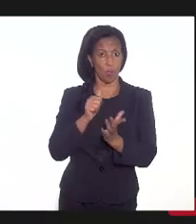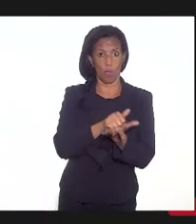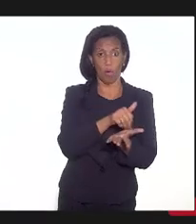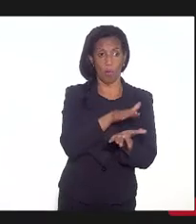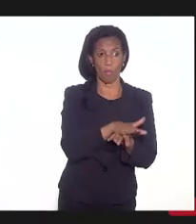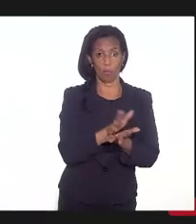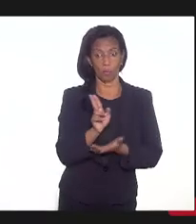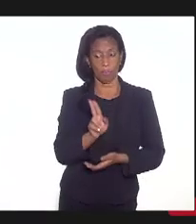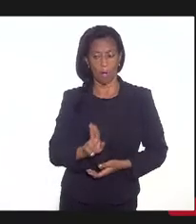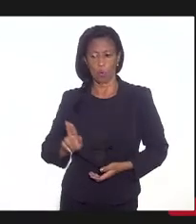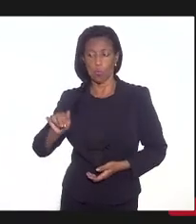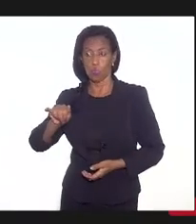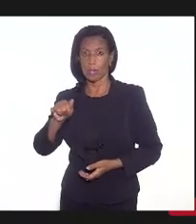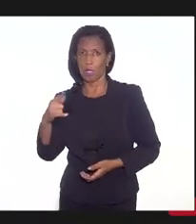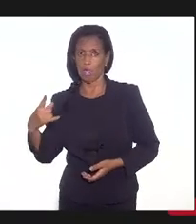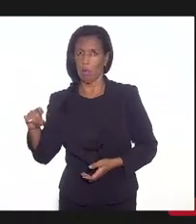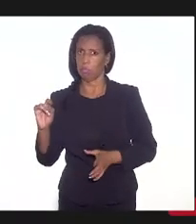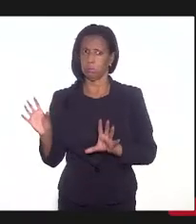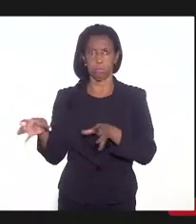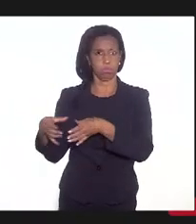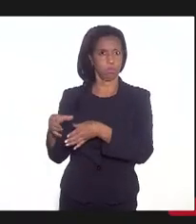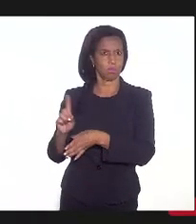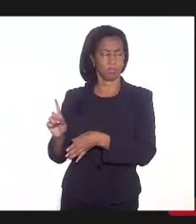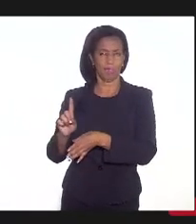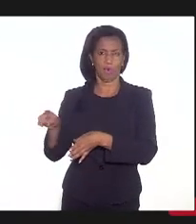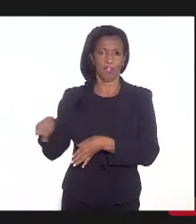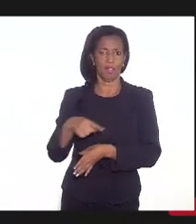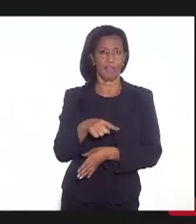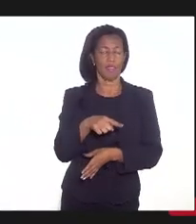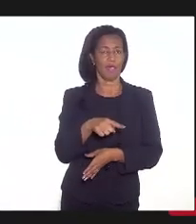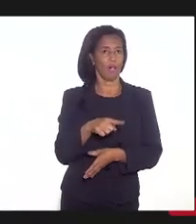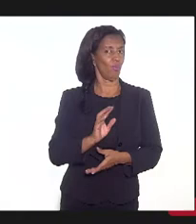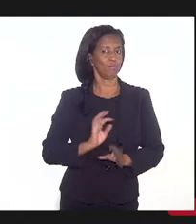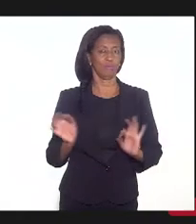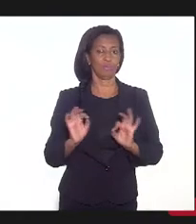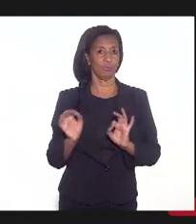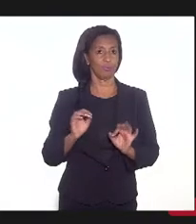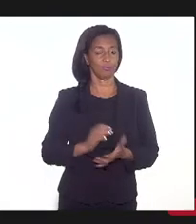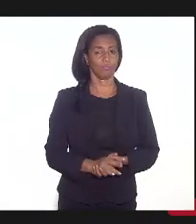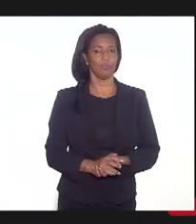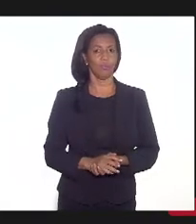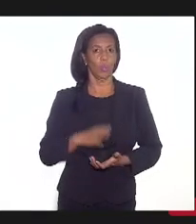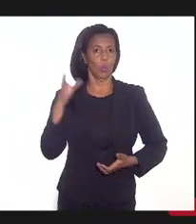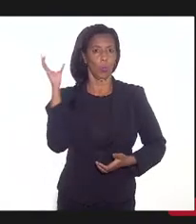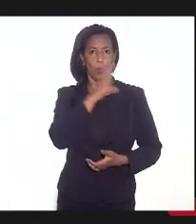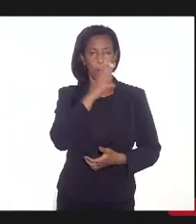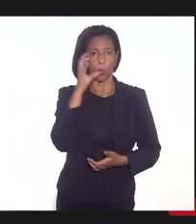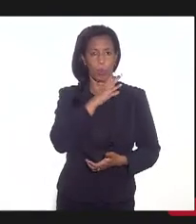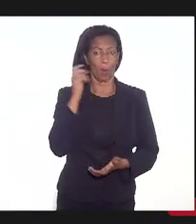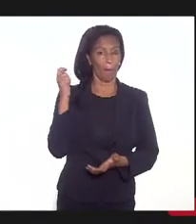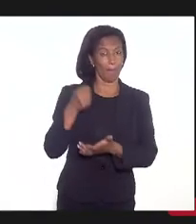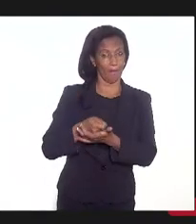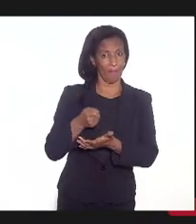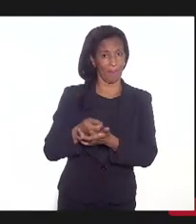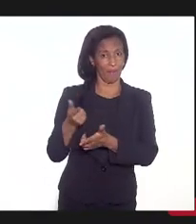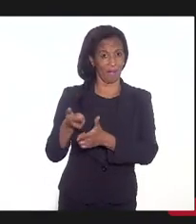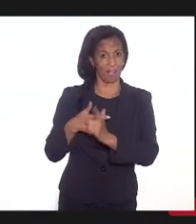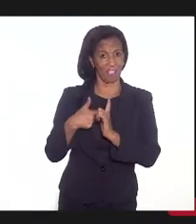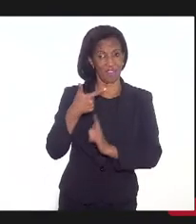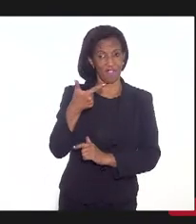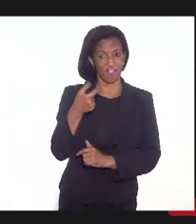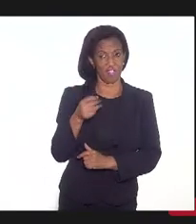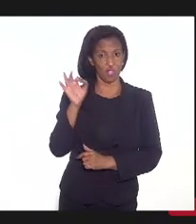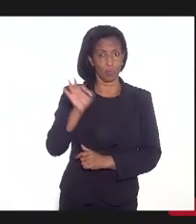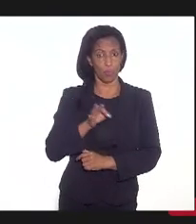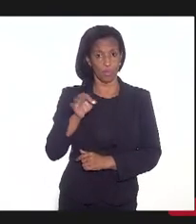que vá para a União, mas sim para deduzir a dívida, aceleração do pagamento da dívida em até 20%